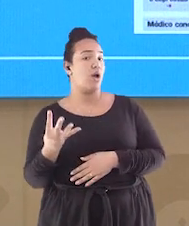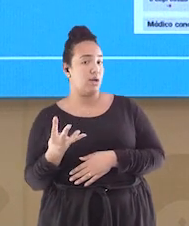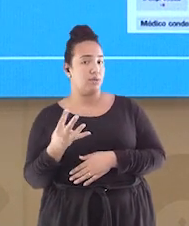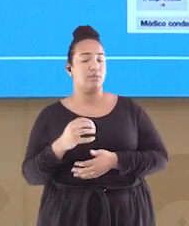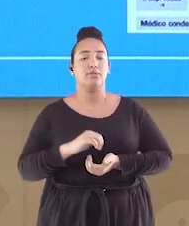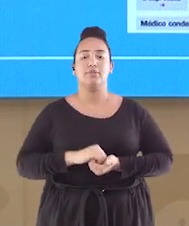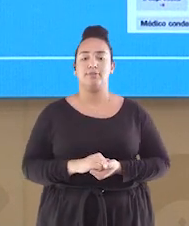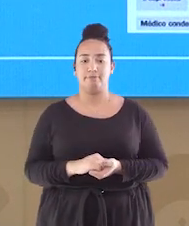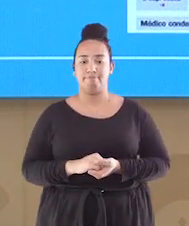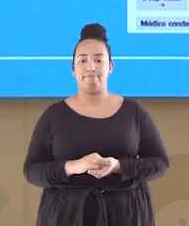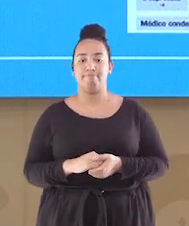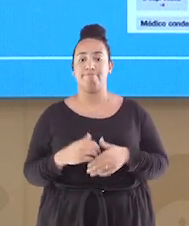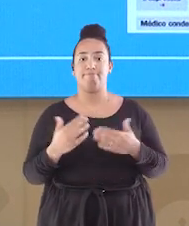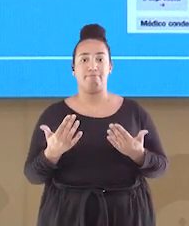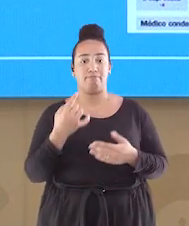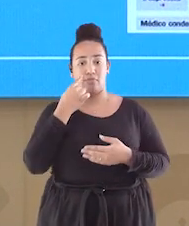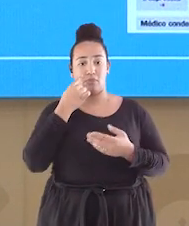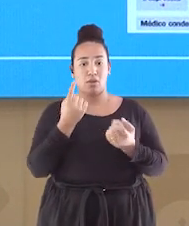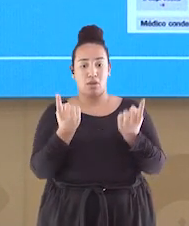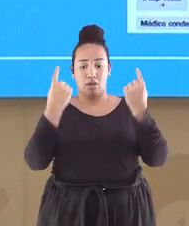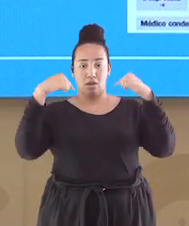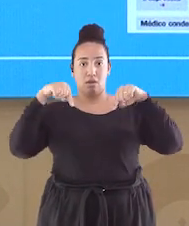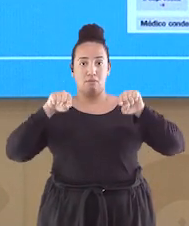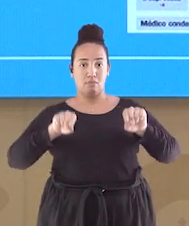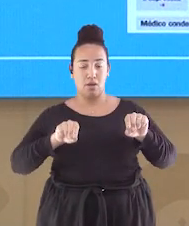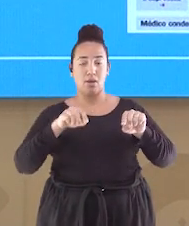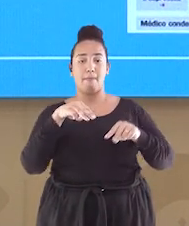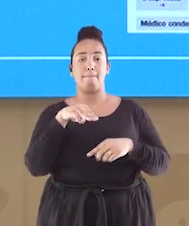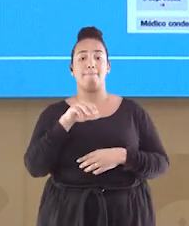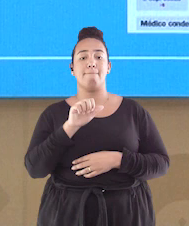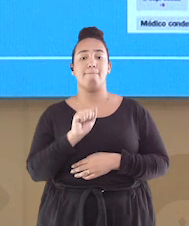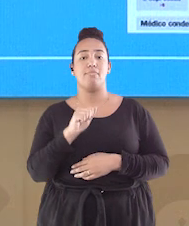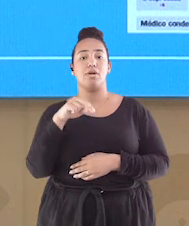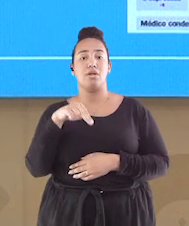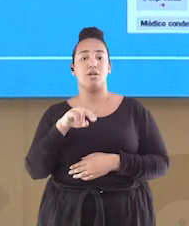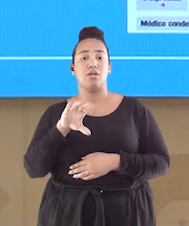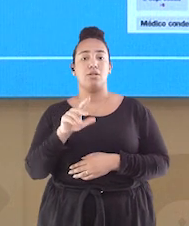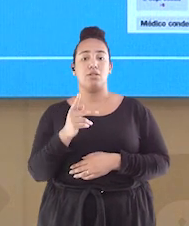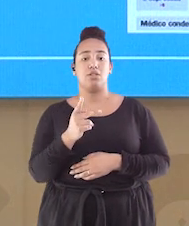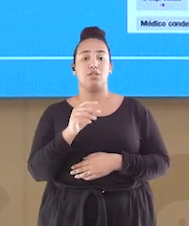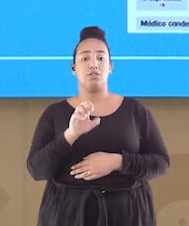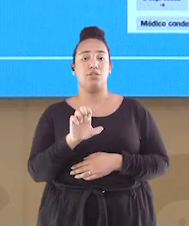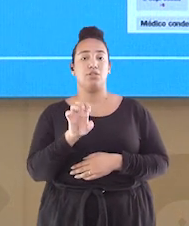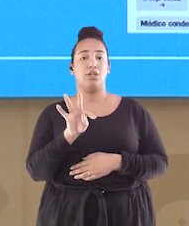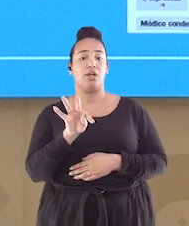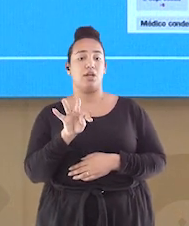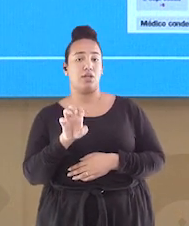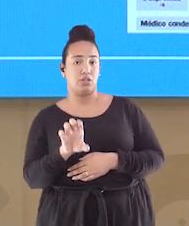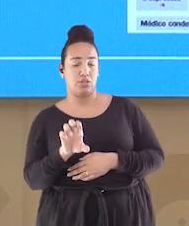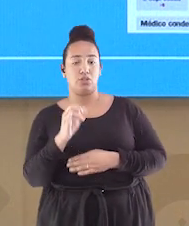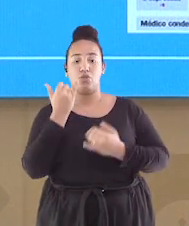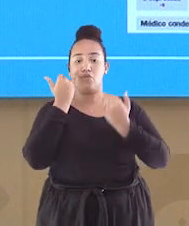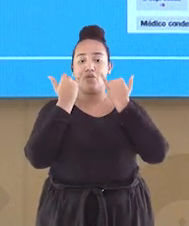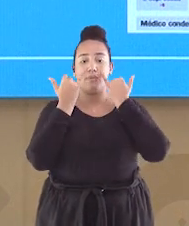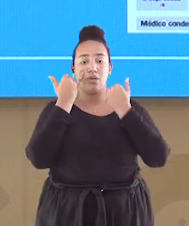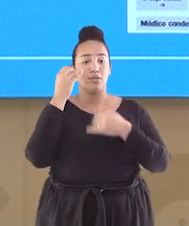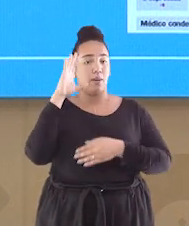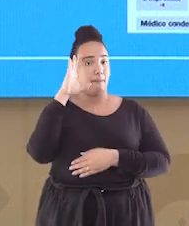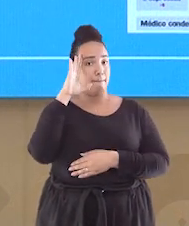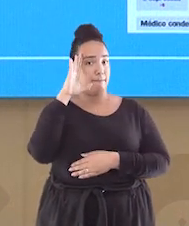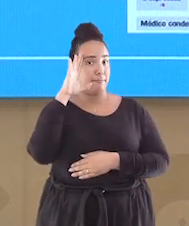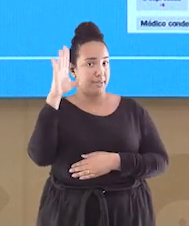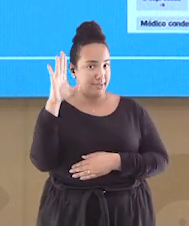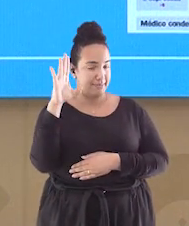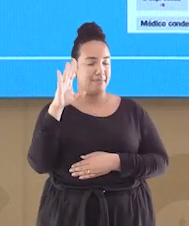Abaixo, encontramos a manchete, a notícia em destaque. Essa sim é a manchete